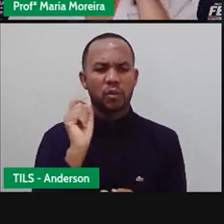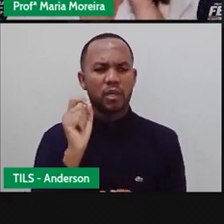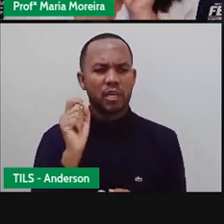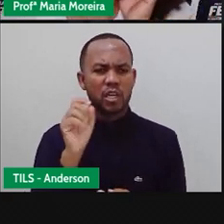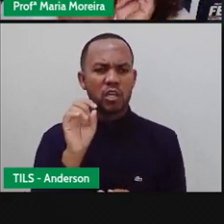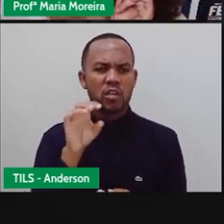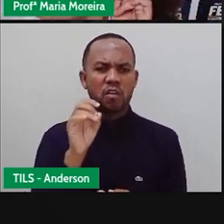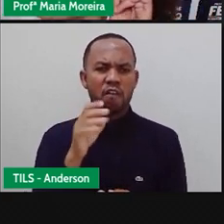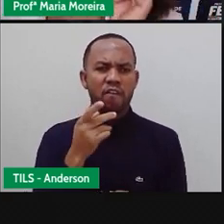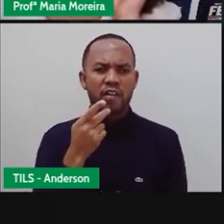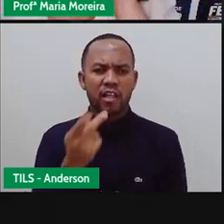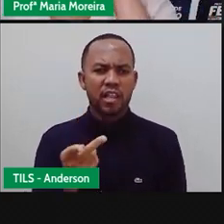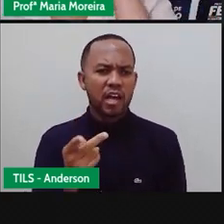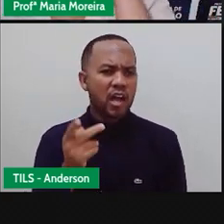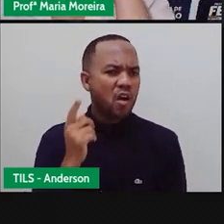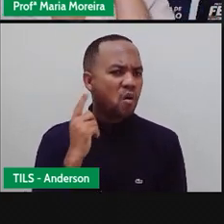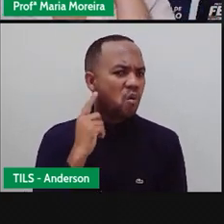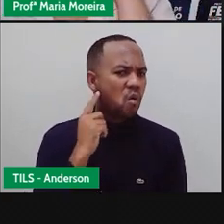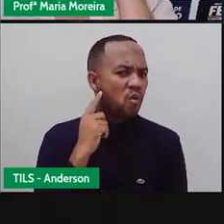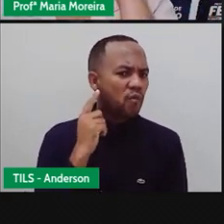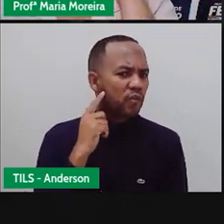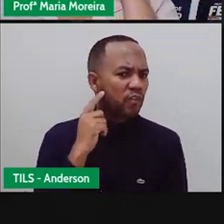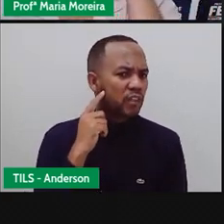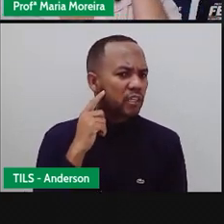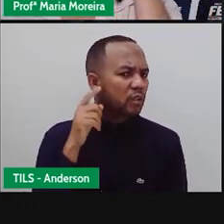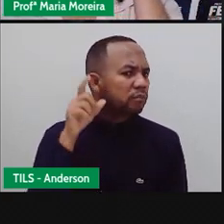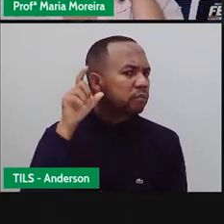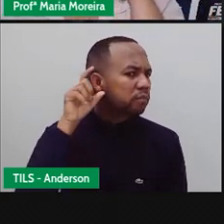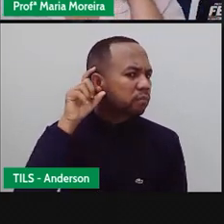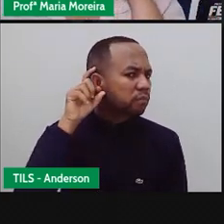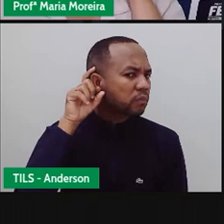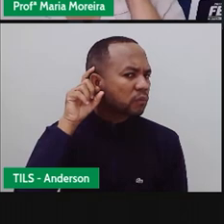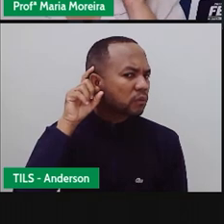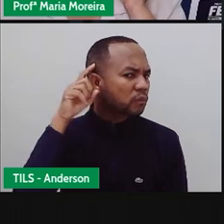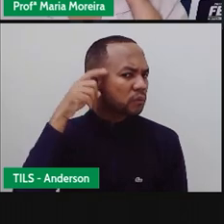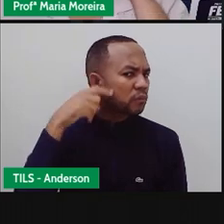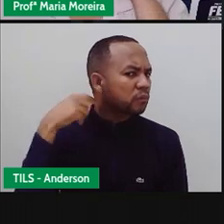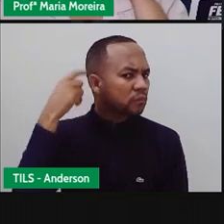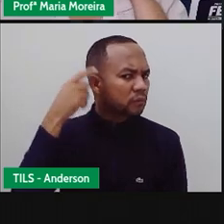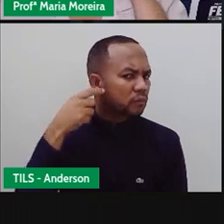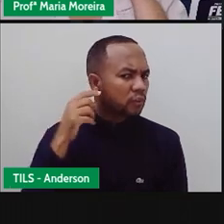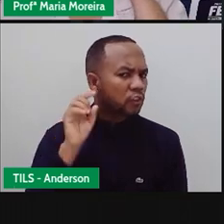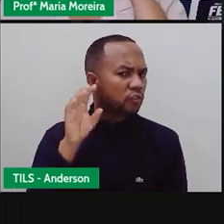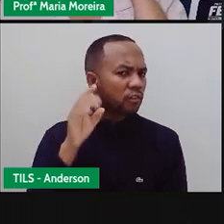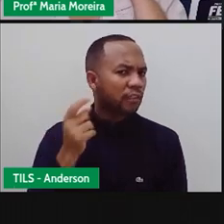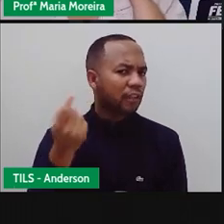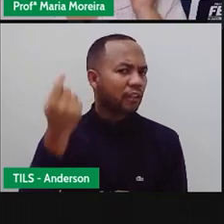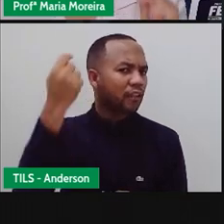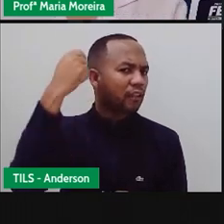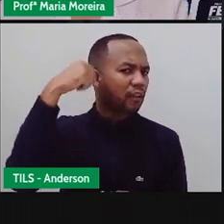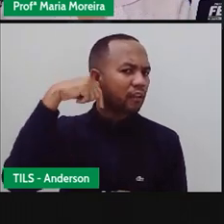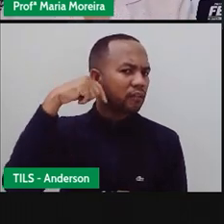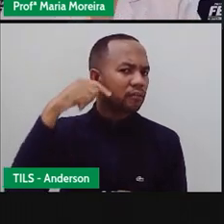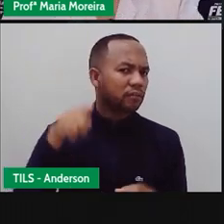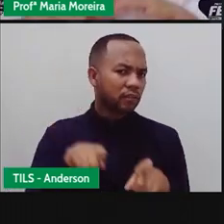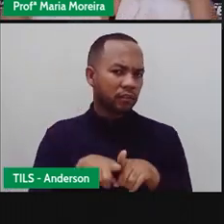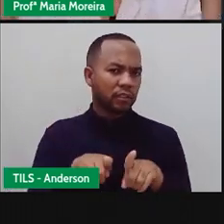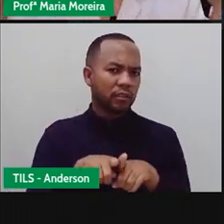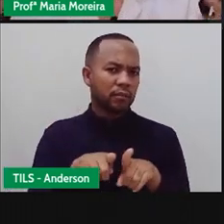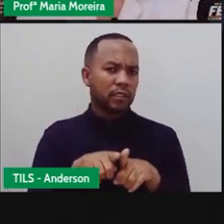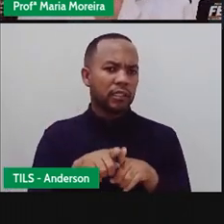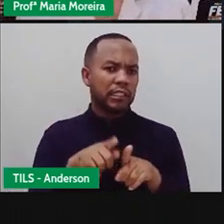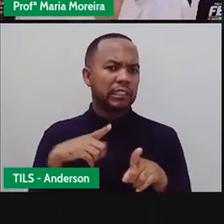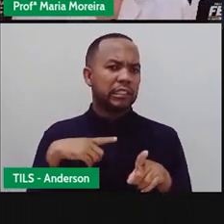só e somente só sobre essa partezinha daqui, não, tá? Essa parte que a gente enxerga aqui por dentro, tá? Existe em